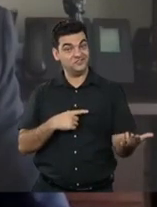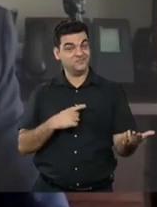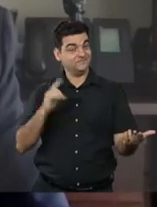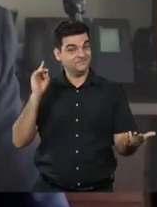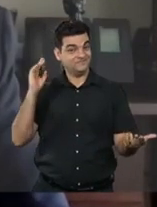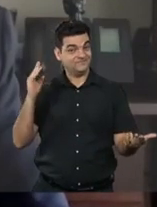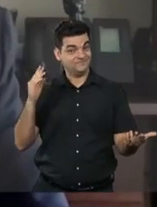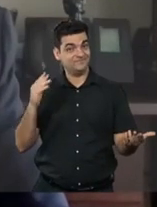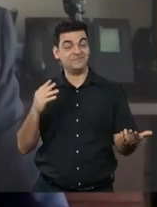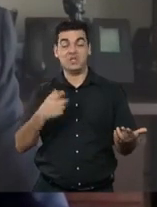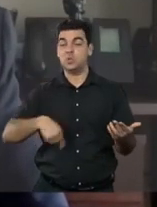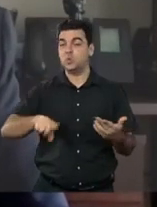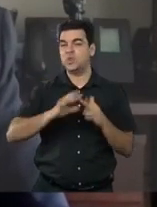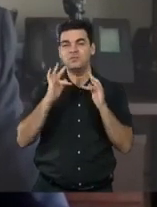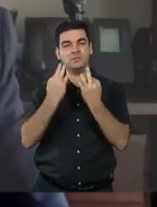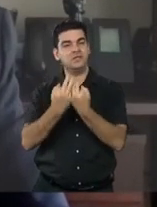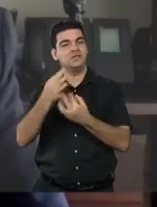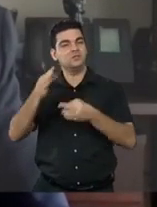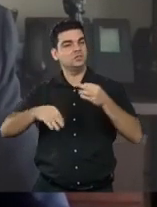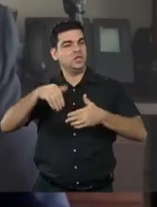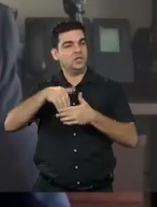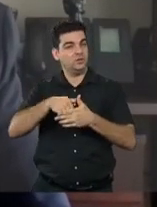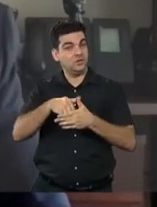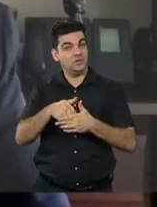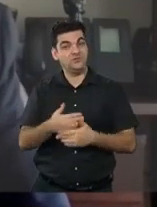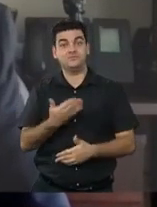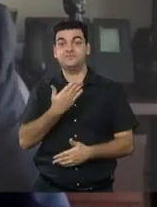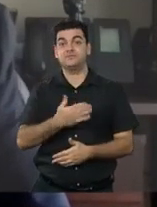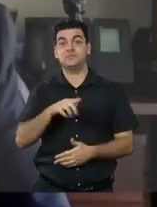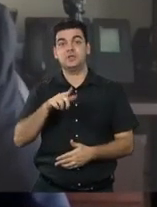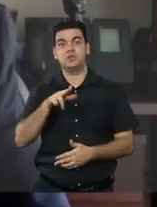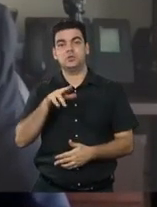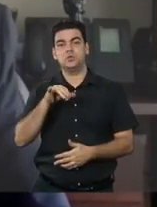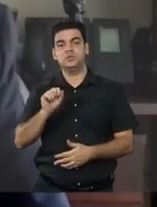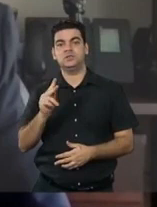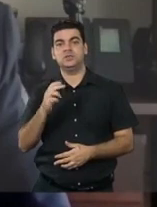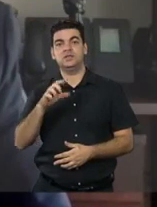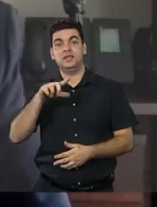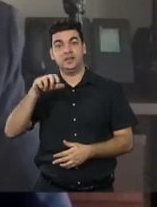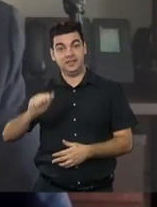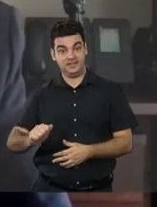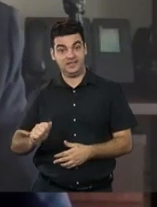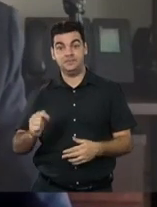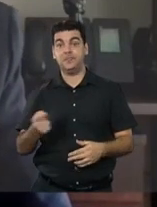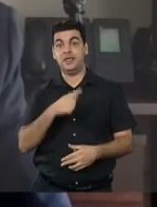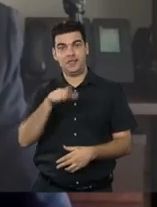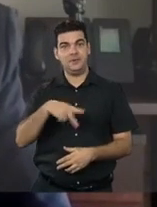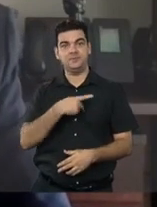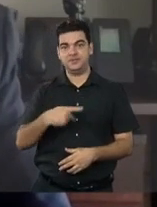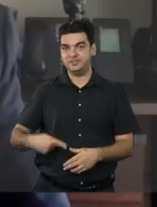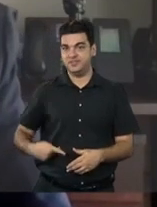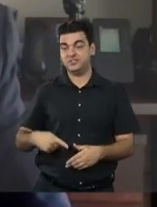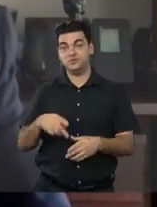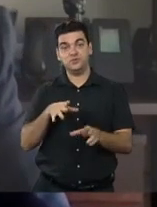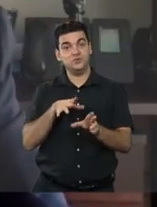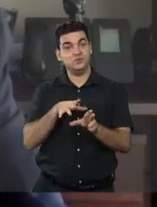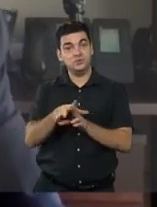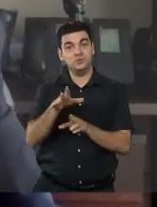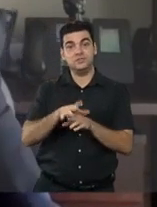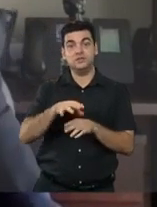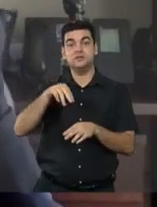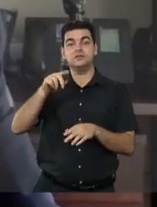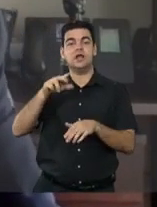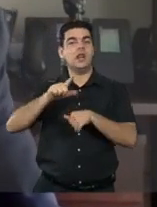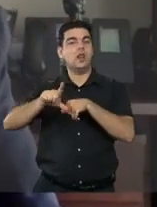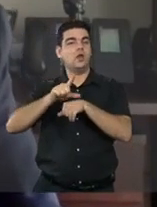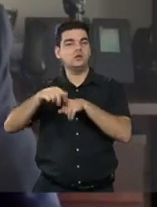honra para toda a família da Justiça Eleitoral, Luísa Helena Trajano, presidente do Conselho da Magazine